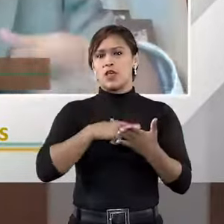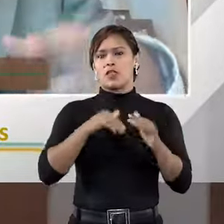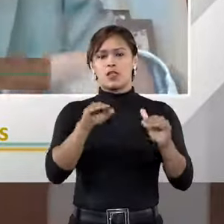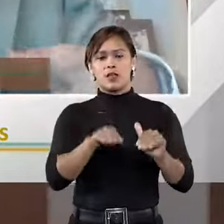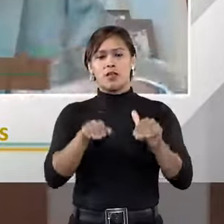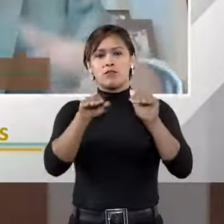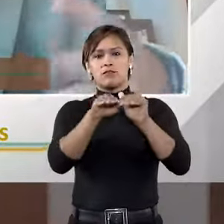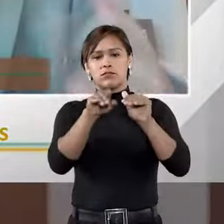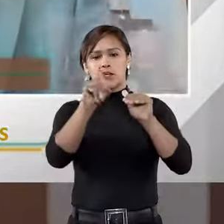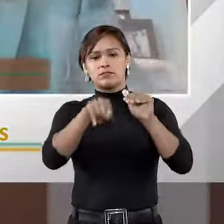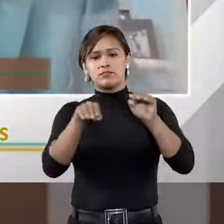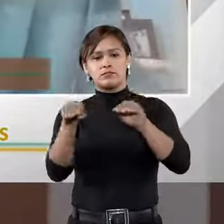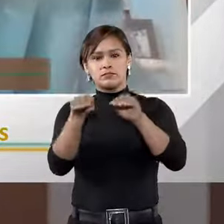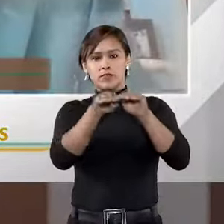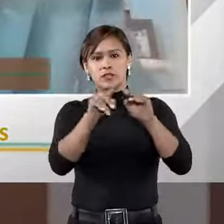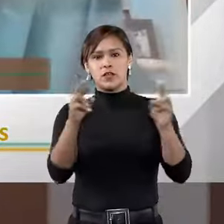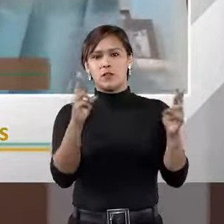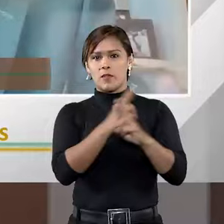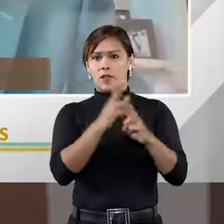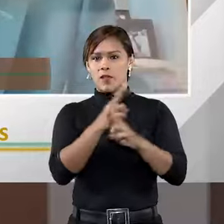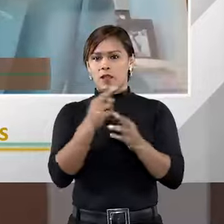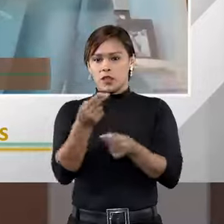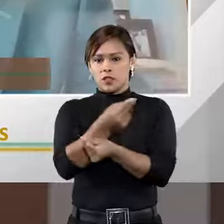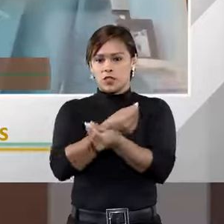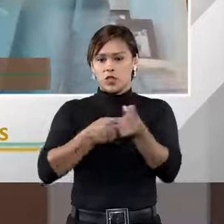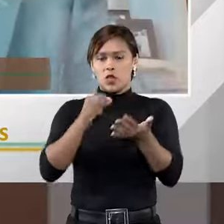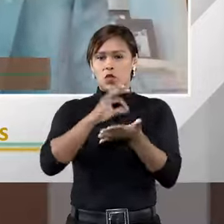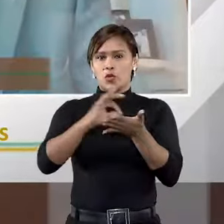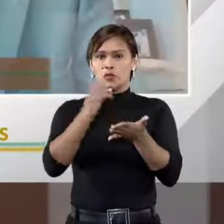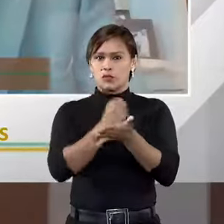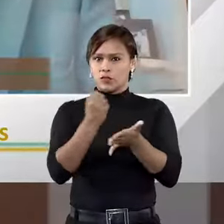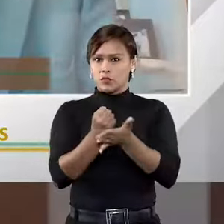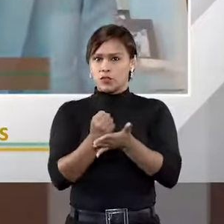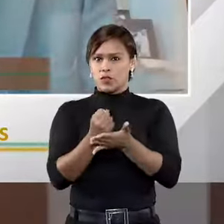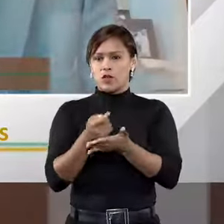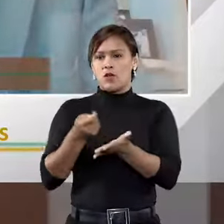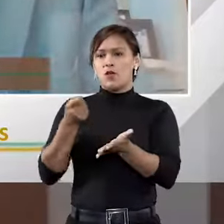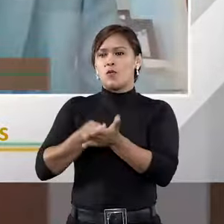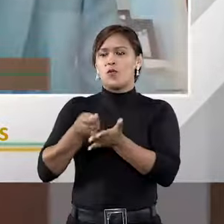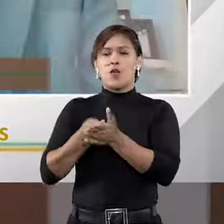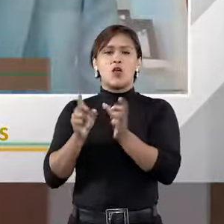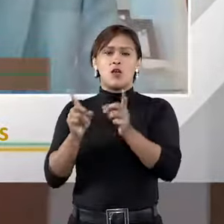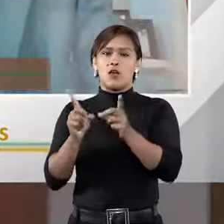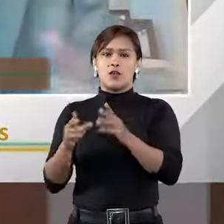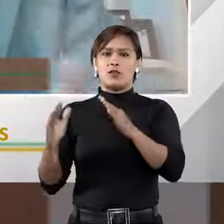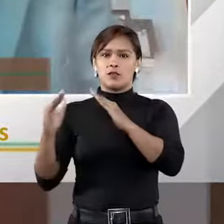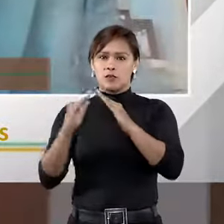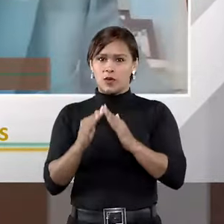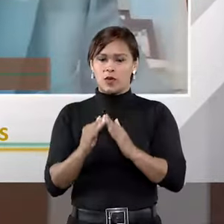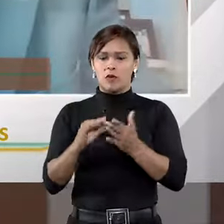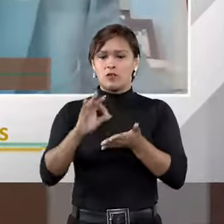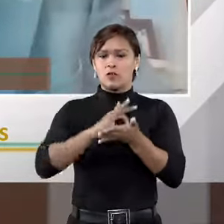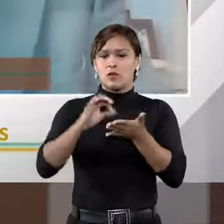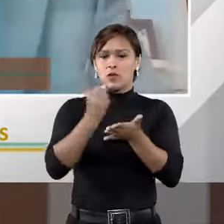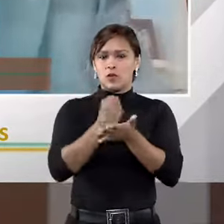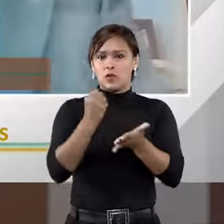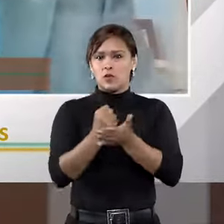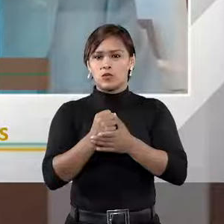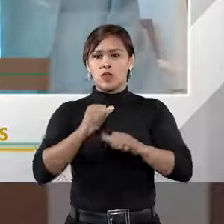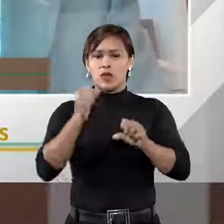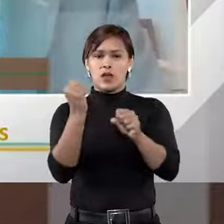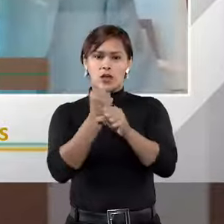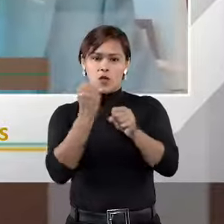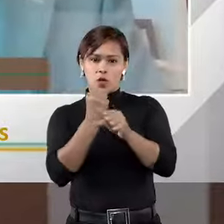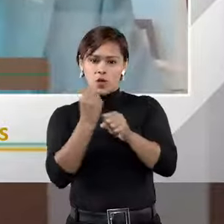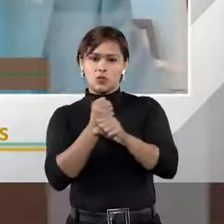estabelecendo ali uma relação negocial, uma relação contratual. Uma compra e venda de um imóvel, um contrato de empreitada para a